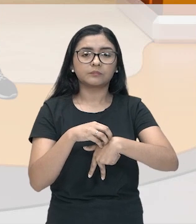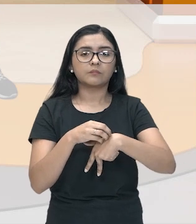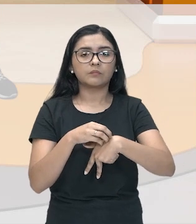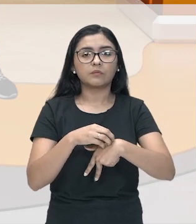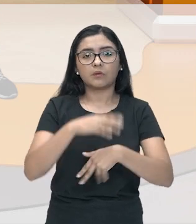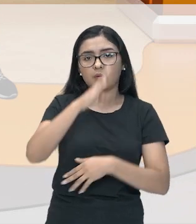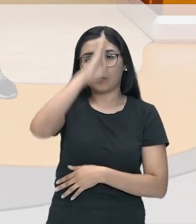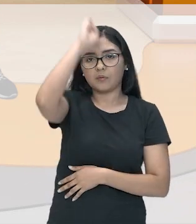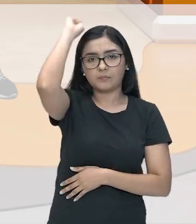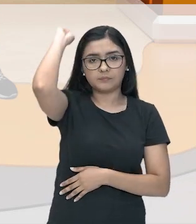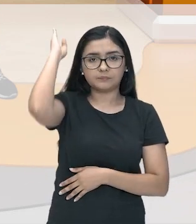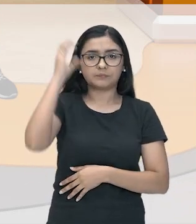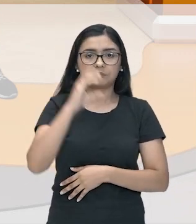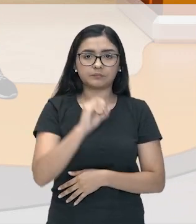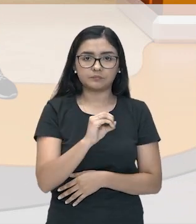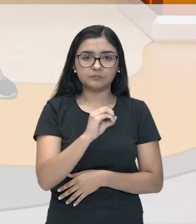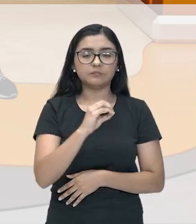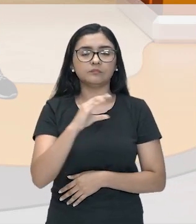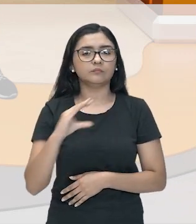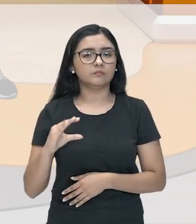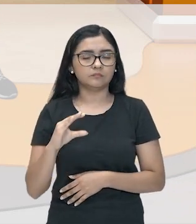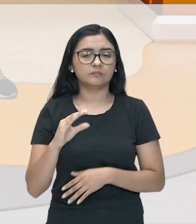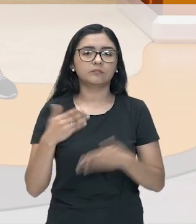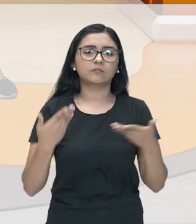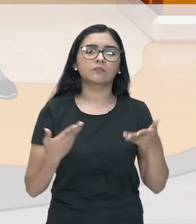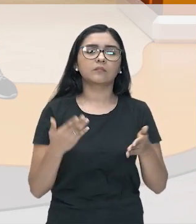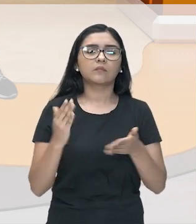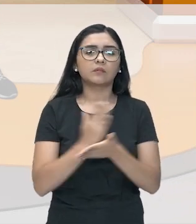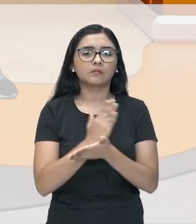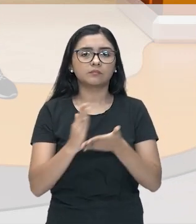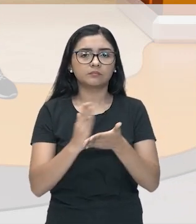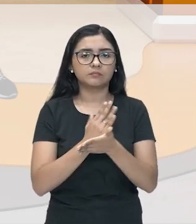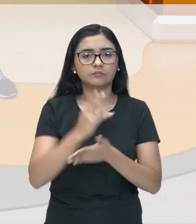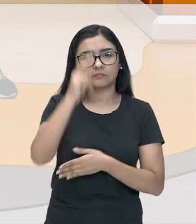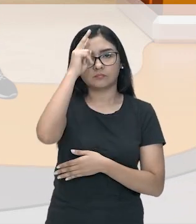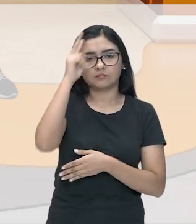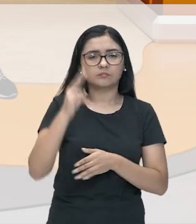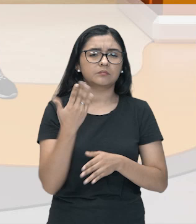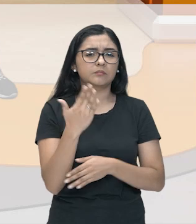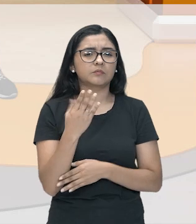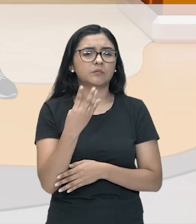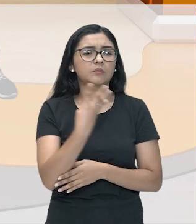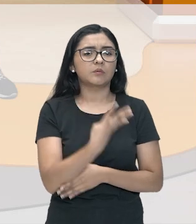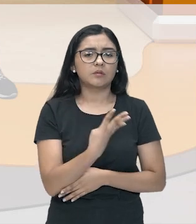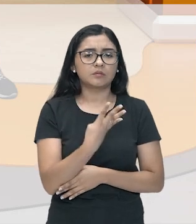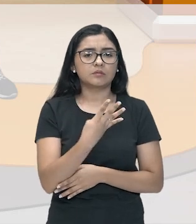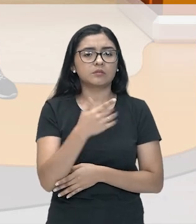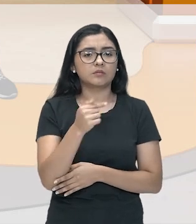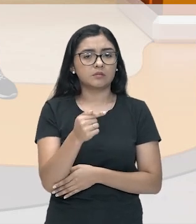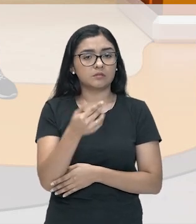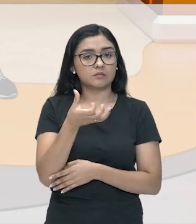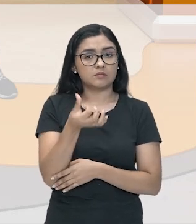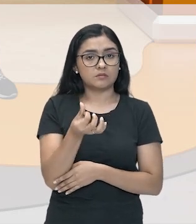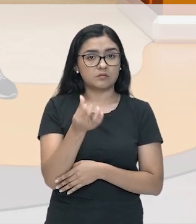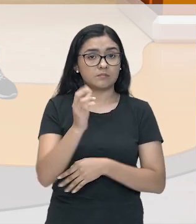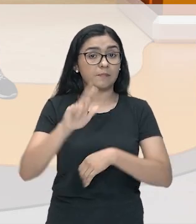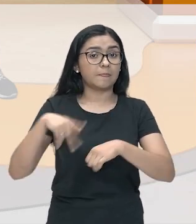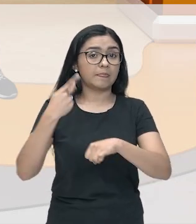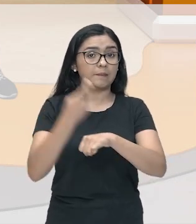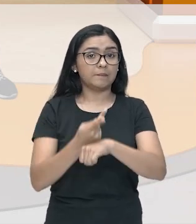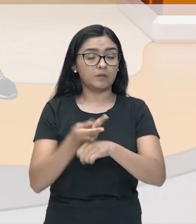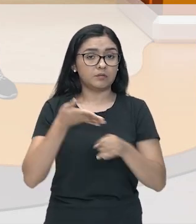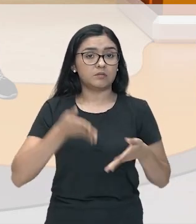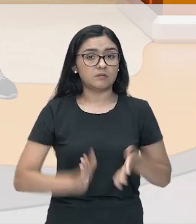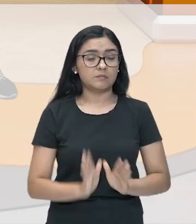que, segundo alguns historiadores, foi ali por volta do ano de 476, depois de